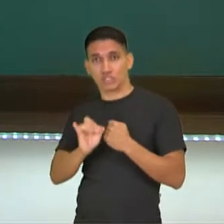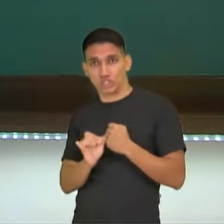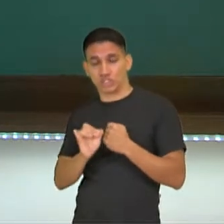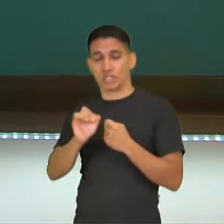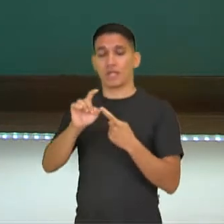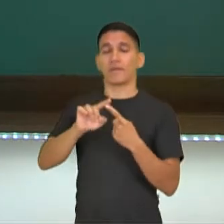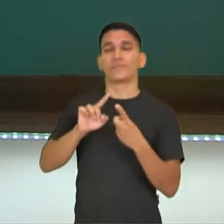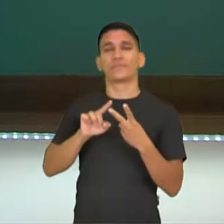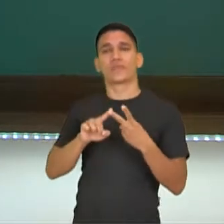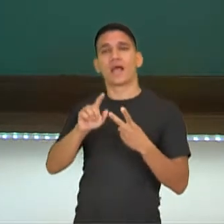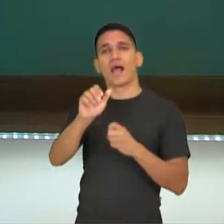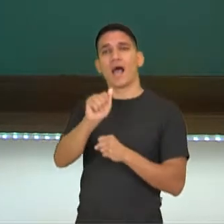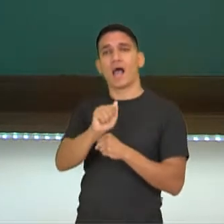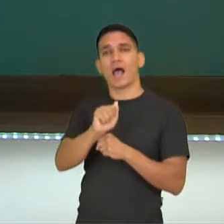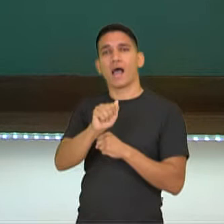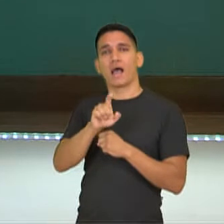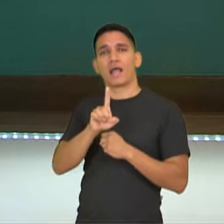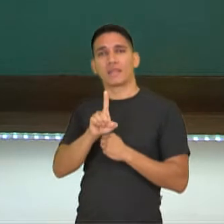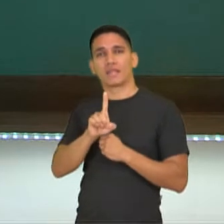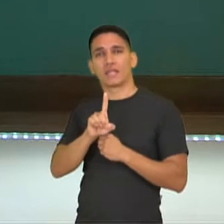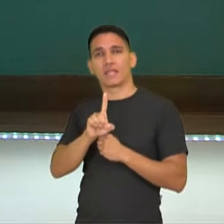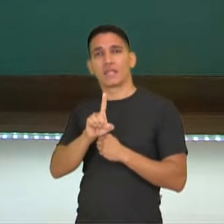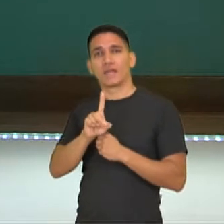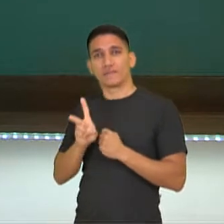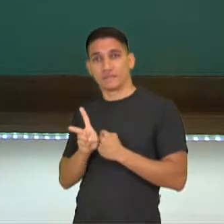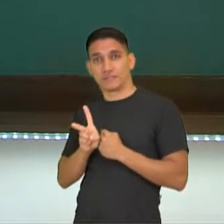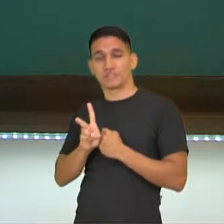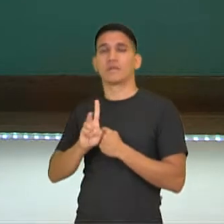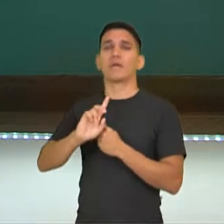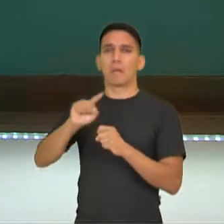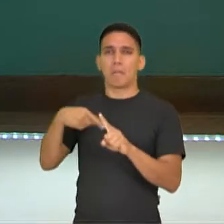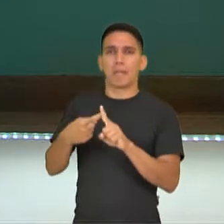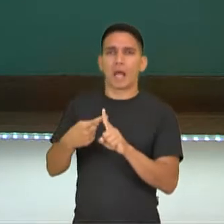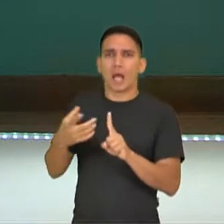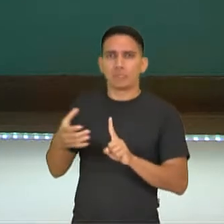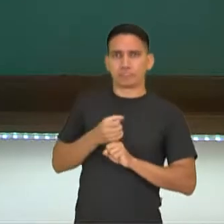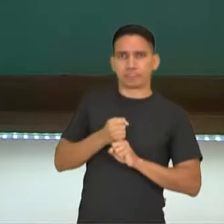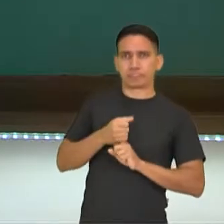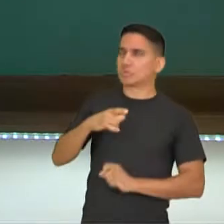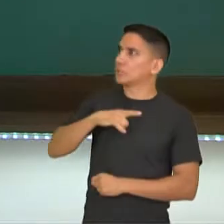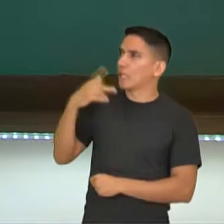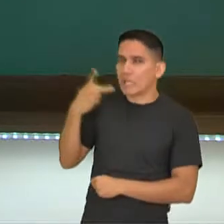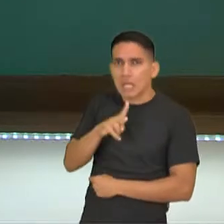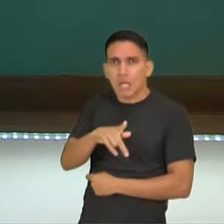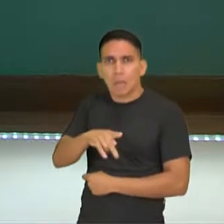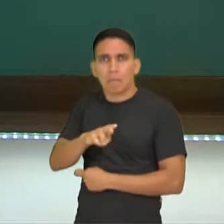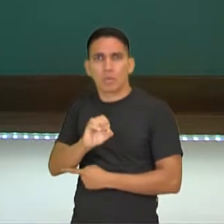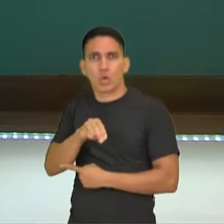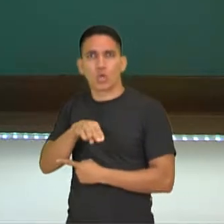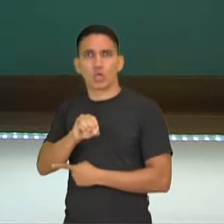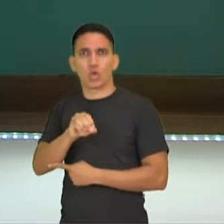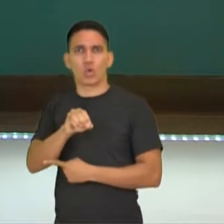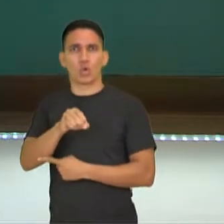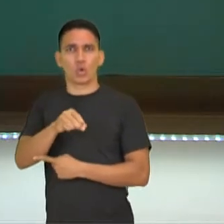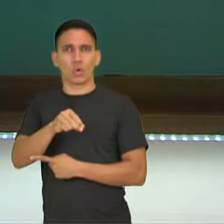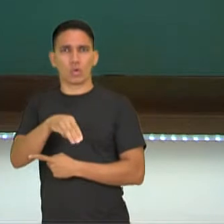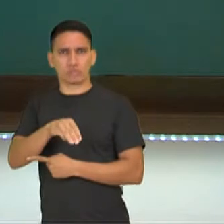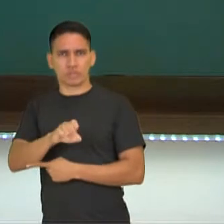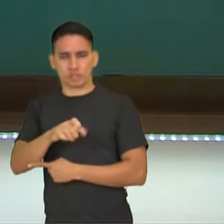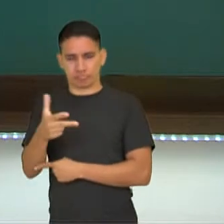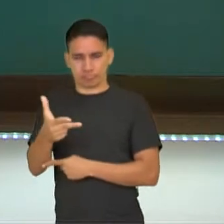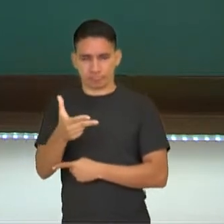possessivo, com pronome relativo que. E nessa estrutura, o lo mais o adjetivo, mas que são nesses casos.